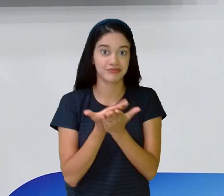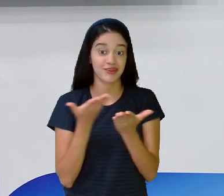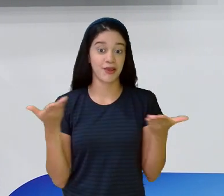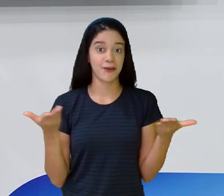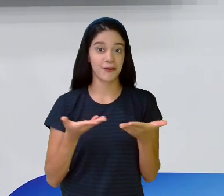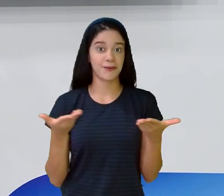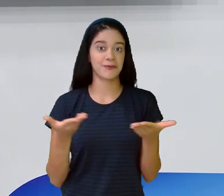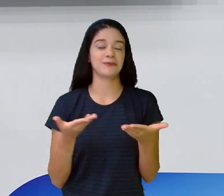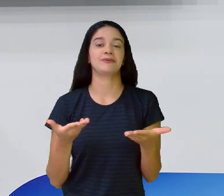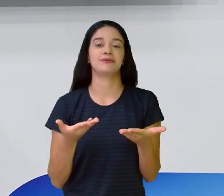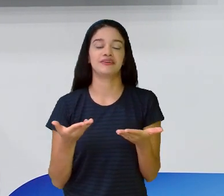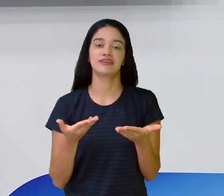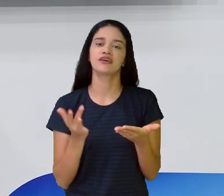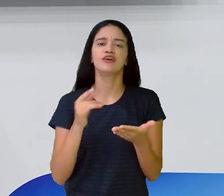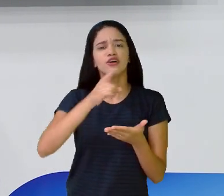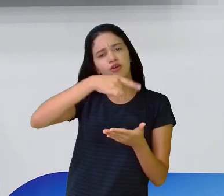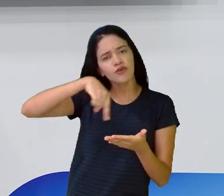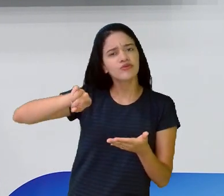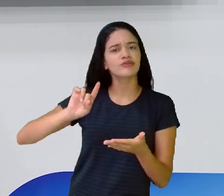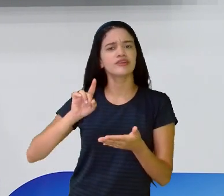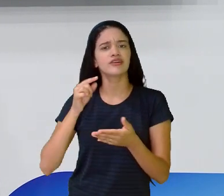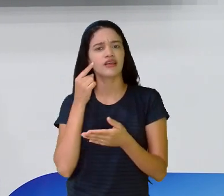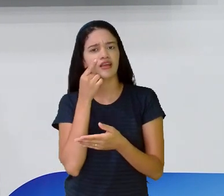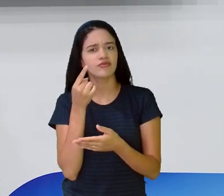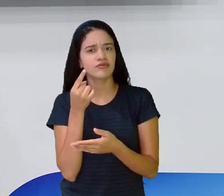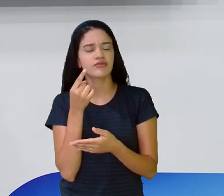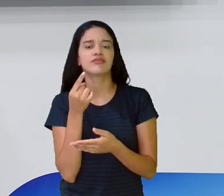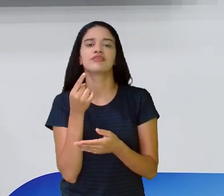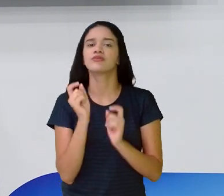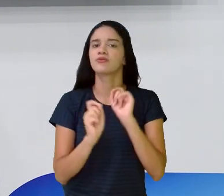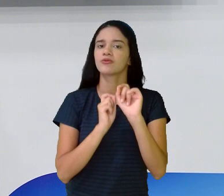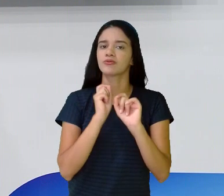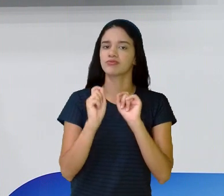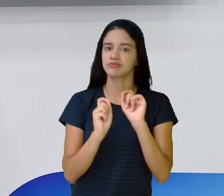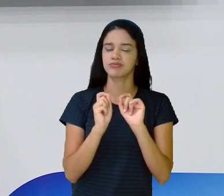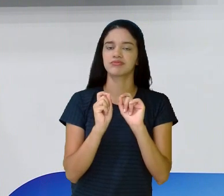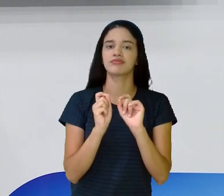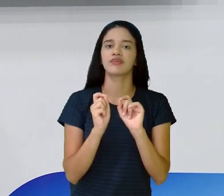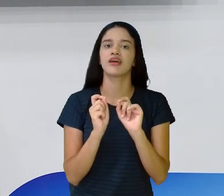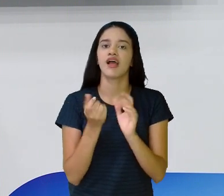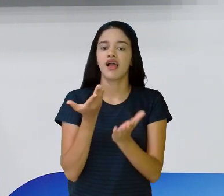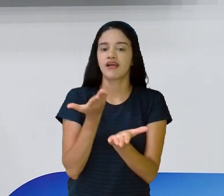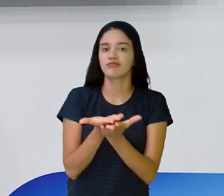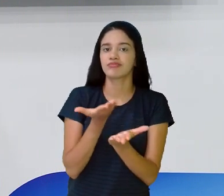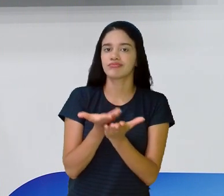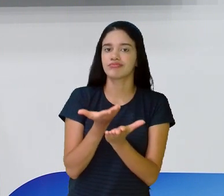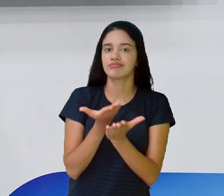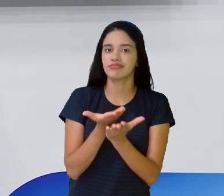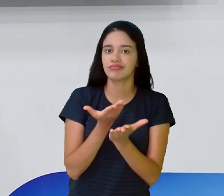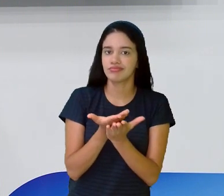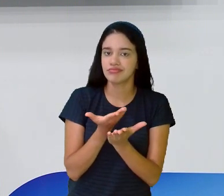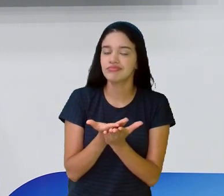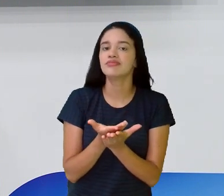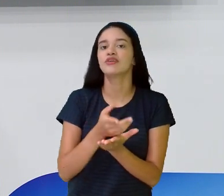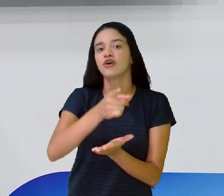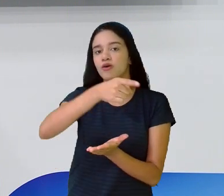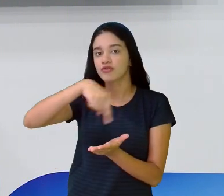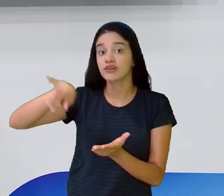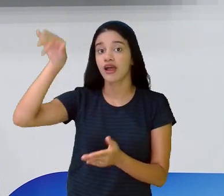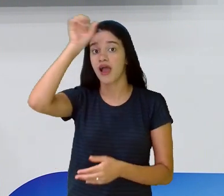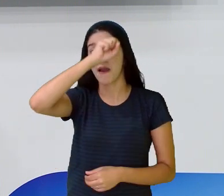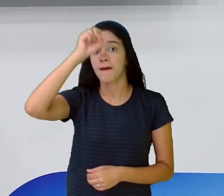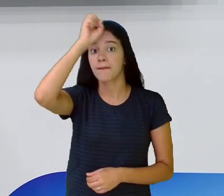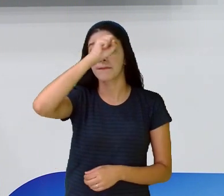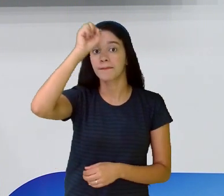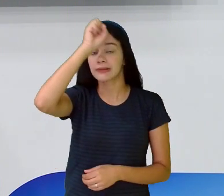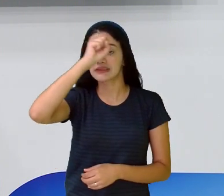de hoje, vocês acompanharam aí a chamada aqui das aulas, isso é muito importante vocês aprenderem